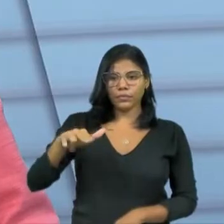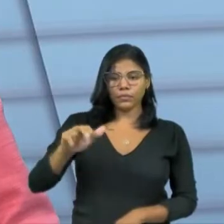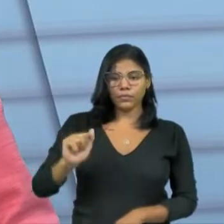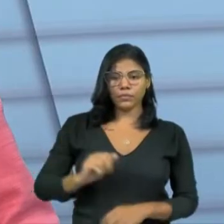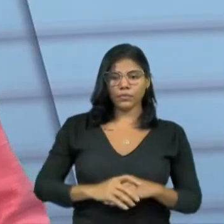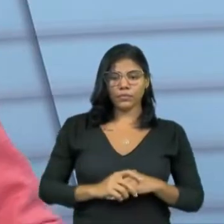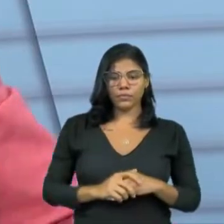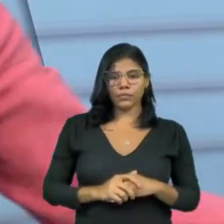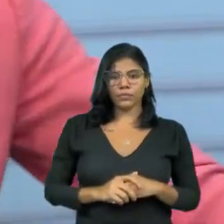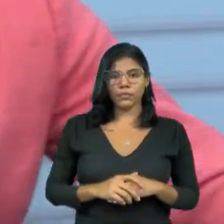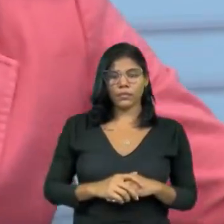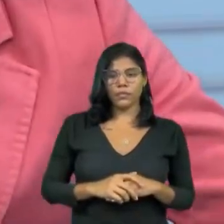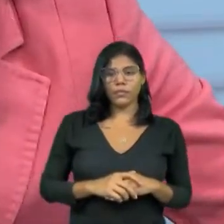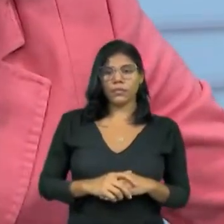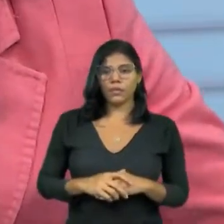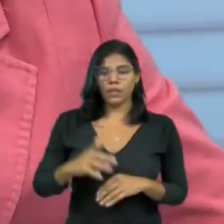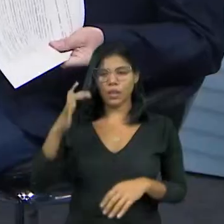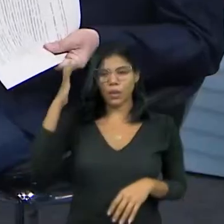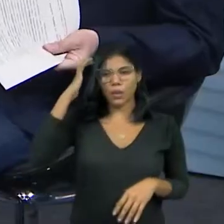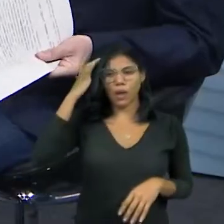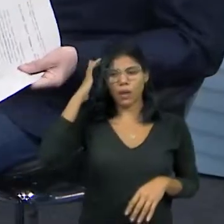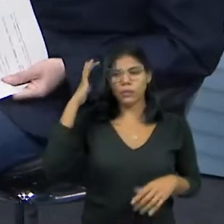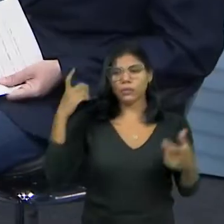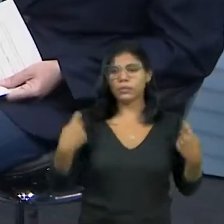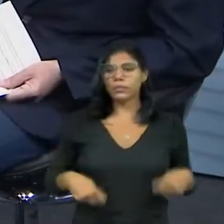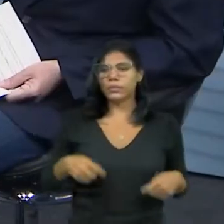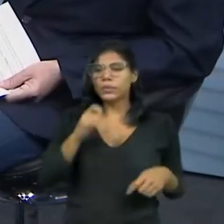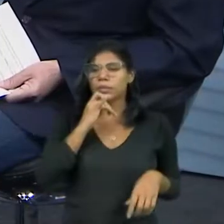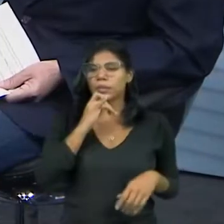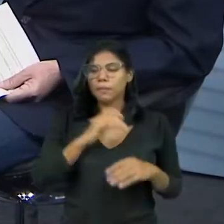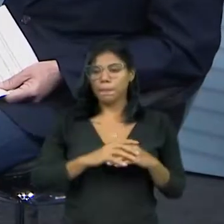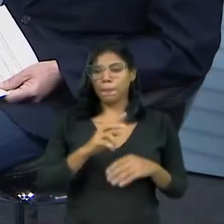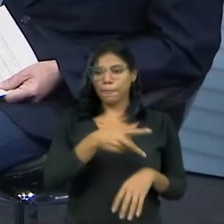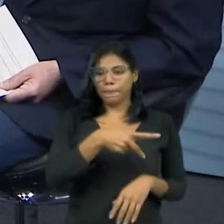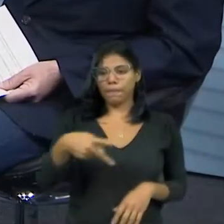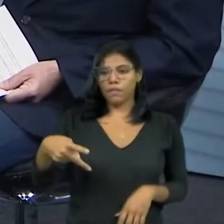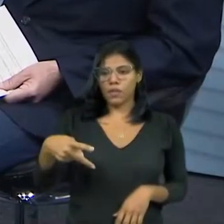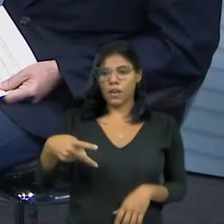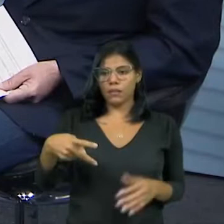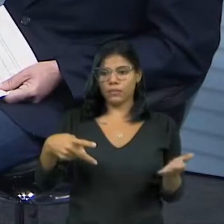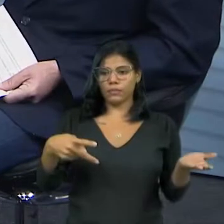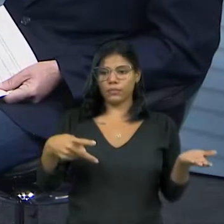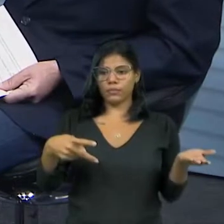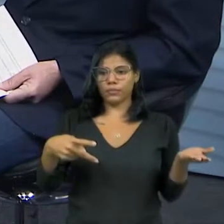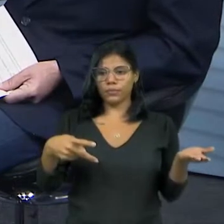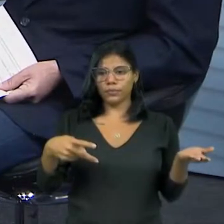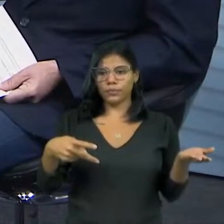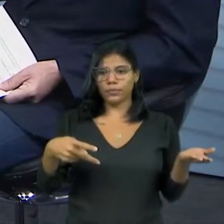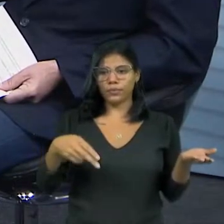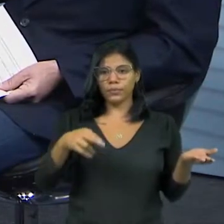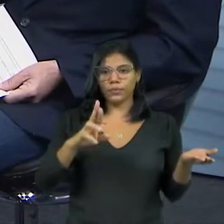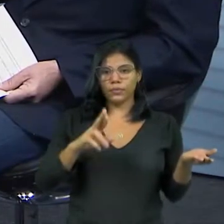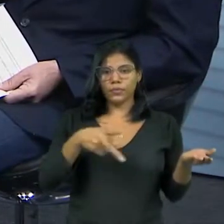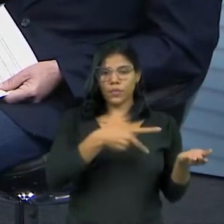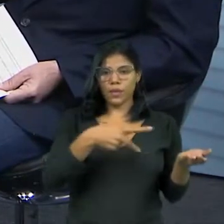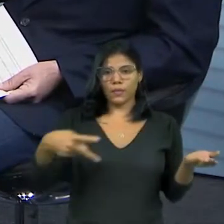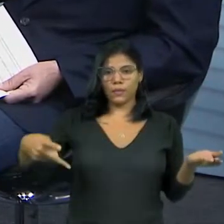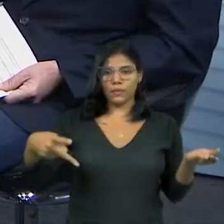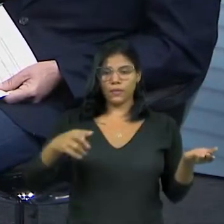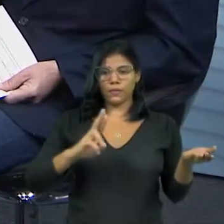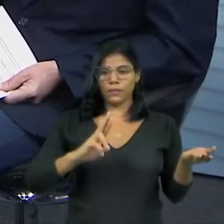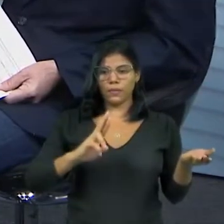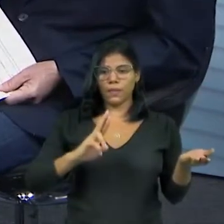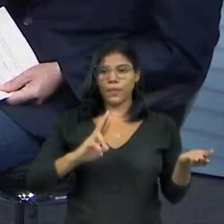o Brasil precisa institucionalizar. Por exemplo, a presidência da República, ela precisa ser uma instituição brasileira. O sujeito deixa de ser presidente,